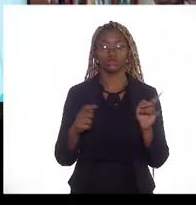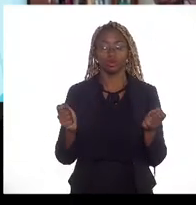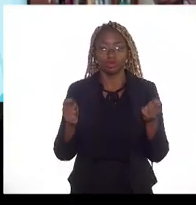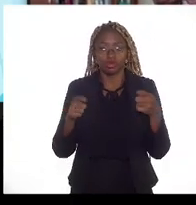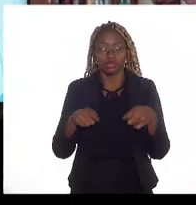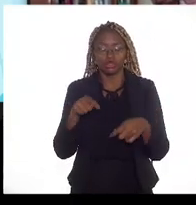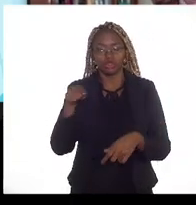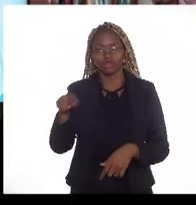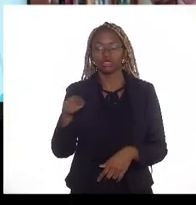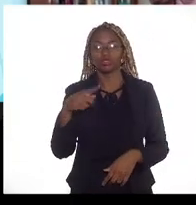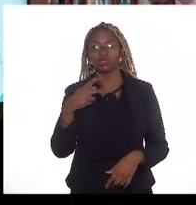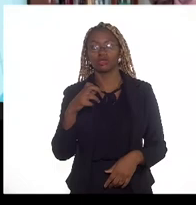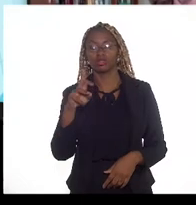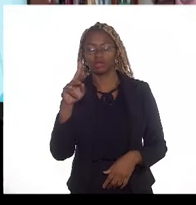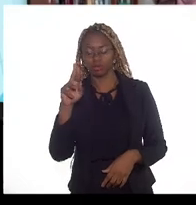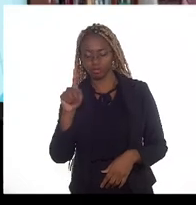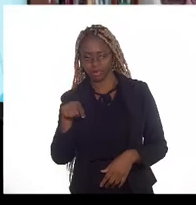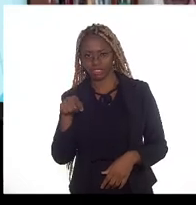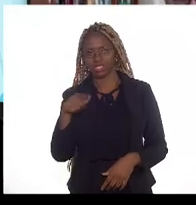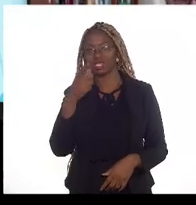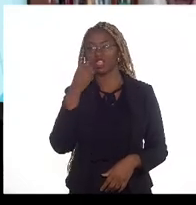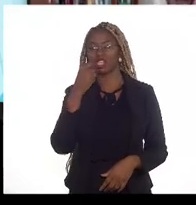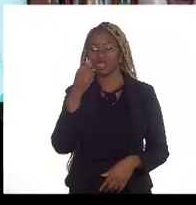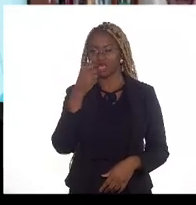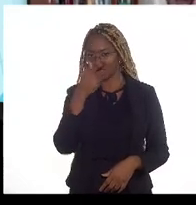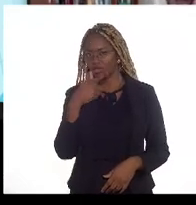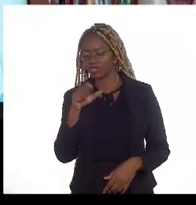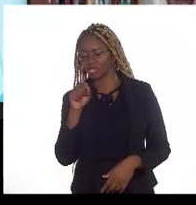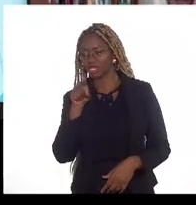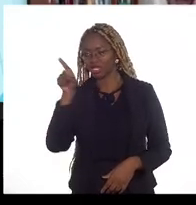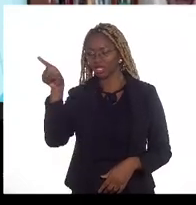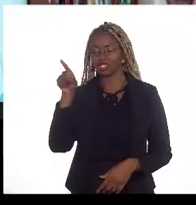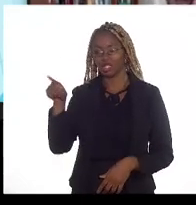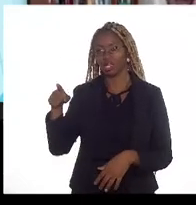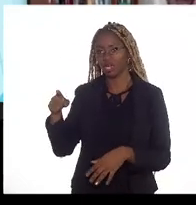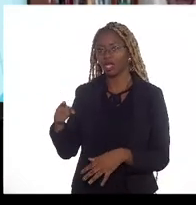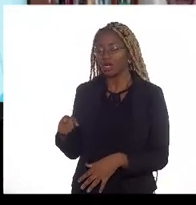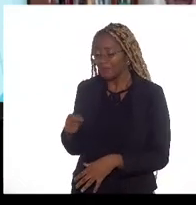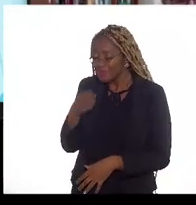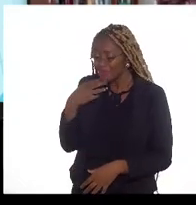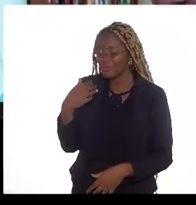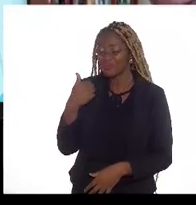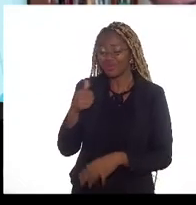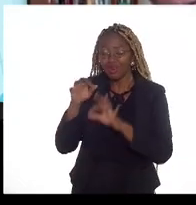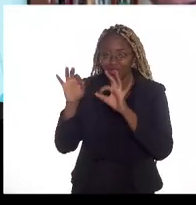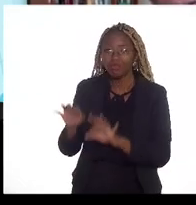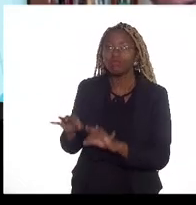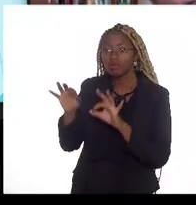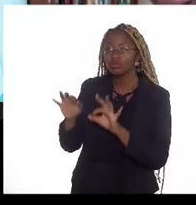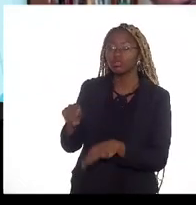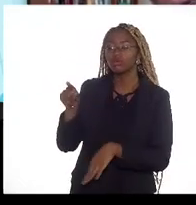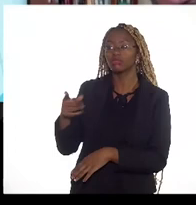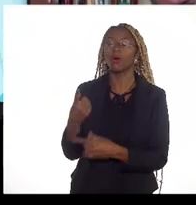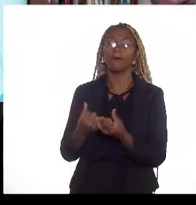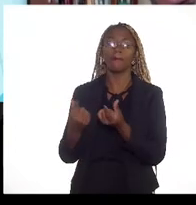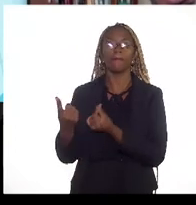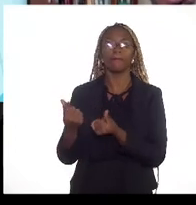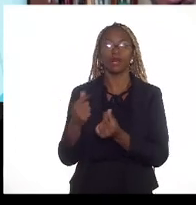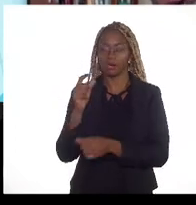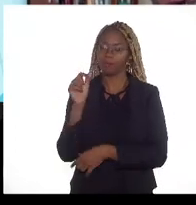gás do pré-sal chegasse à costa em escala suficiente para que seu preço fosse